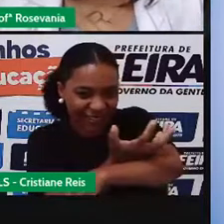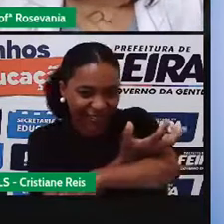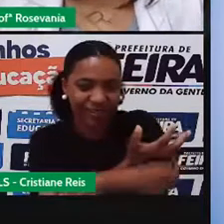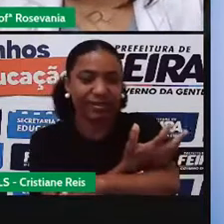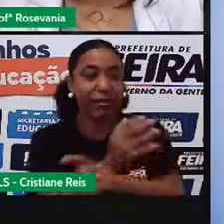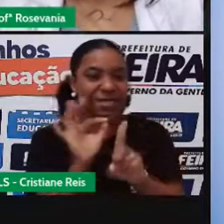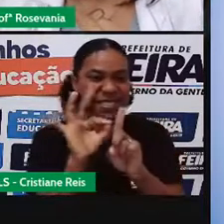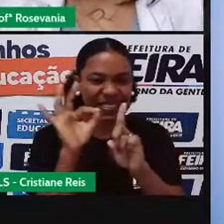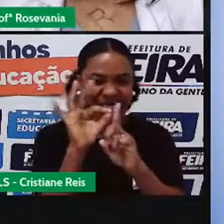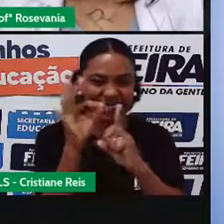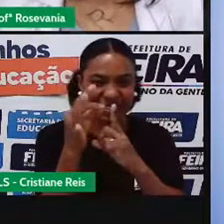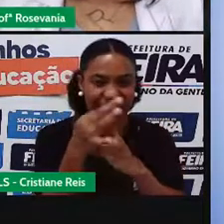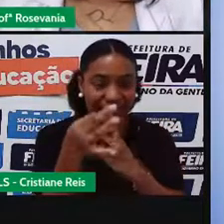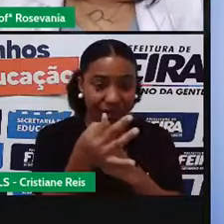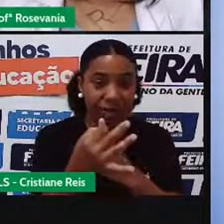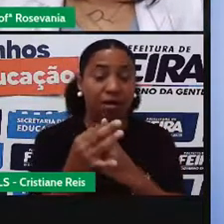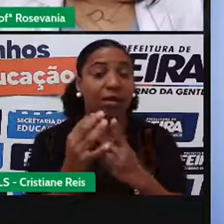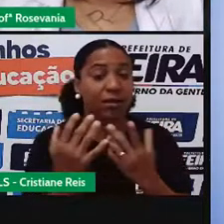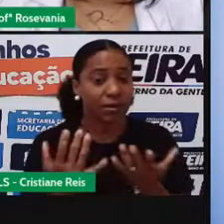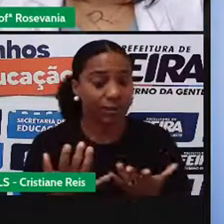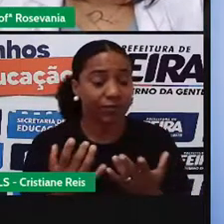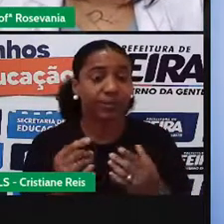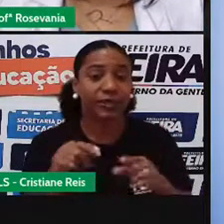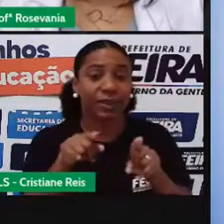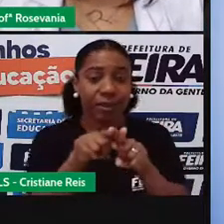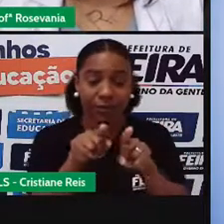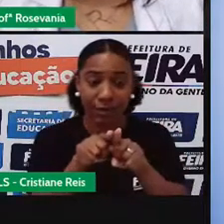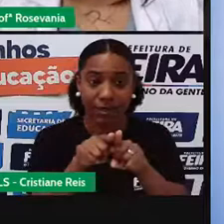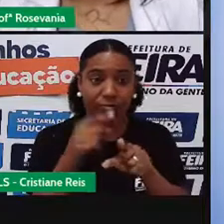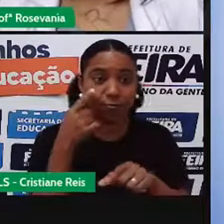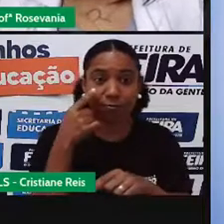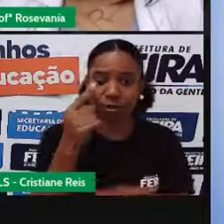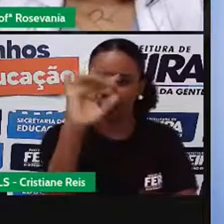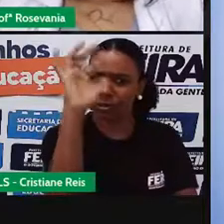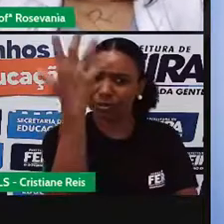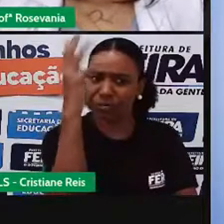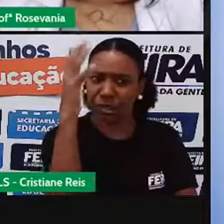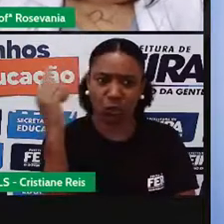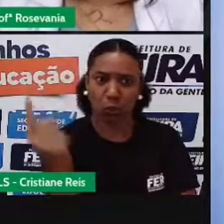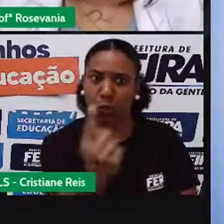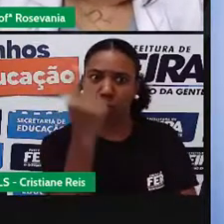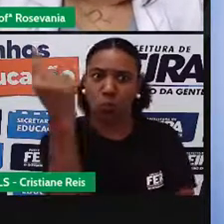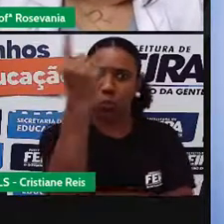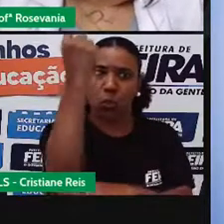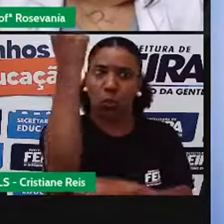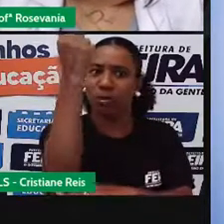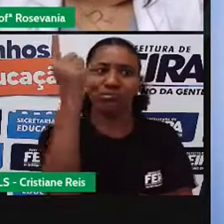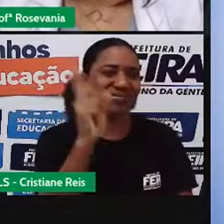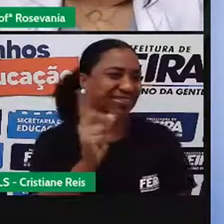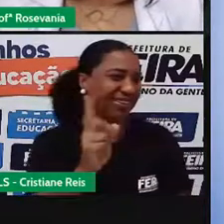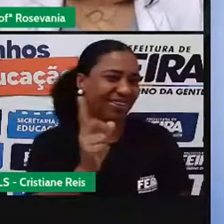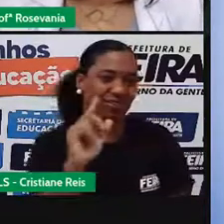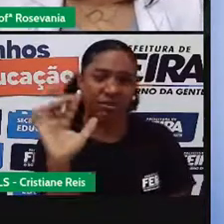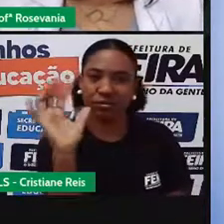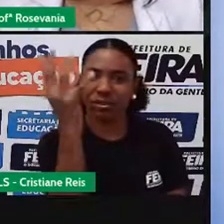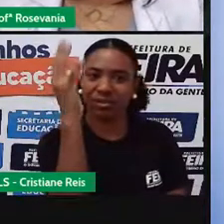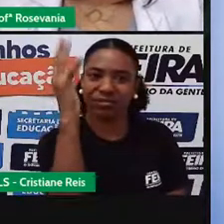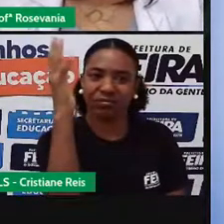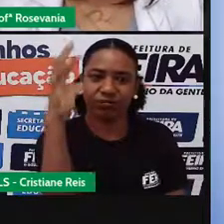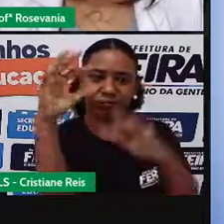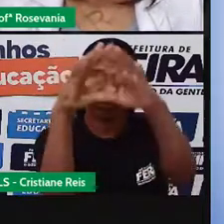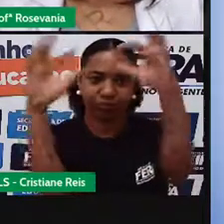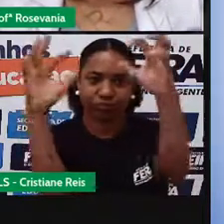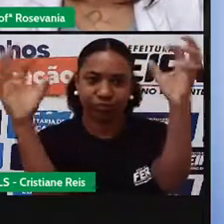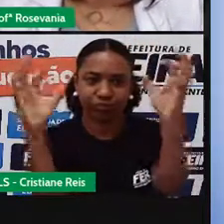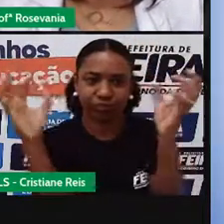essas plantas aí. A gente vai perceber que o porte das plantas, ele não é muito alto, né, ele não vai passar desse